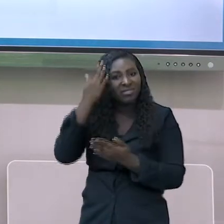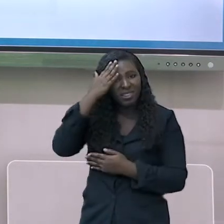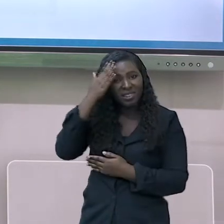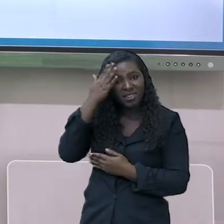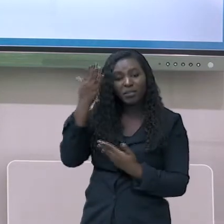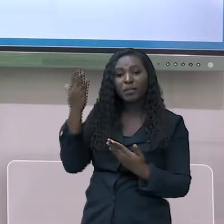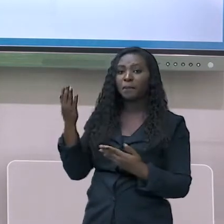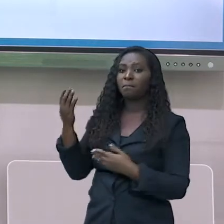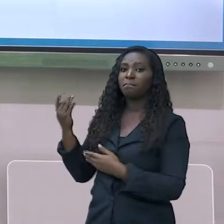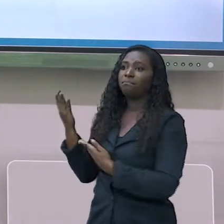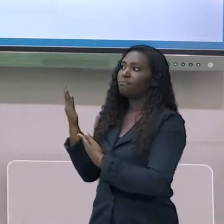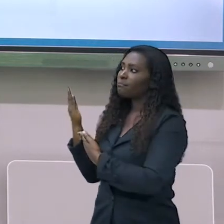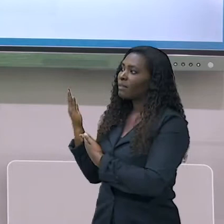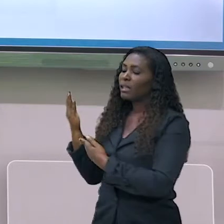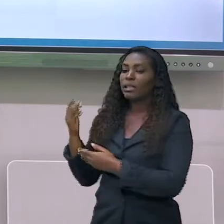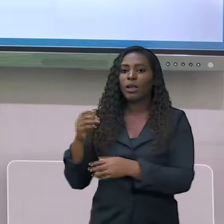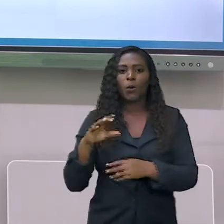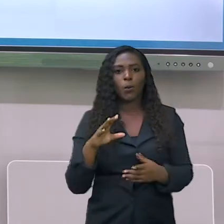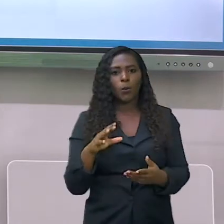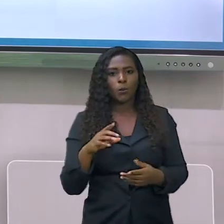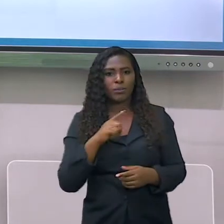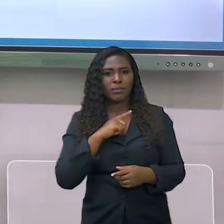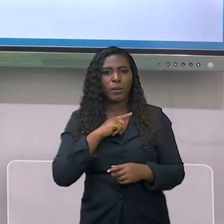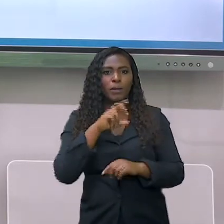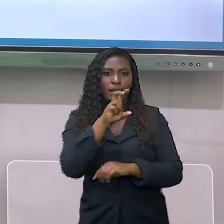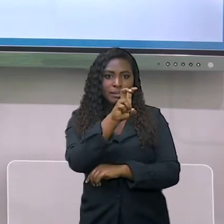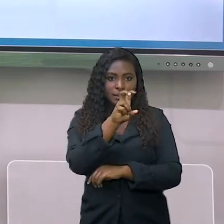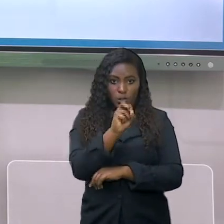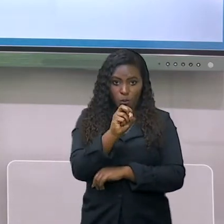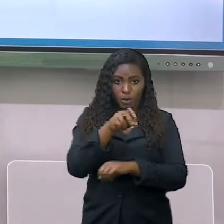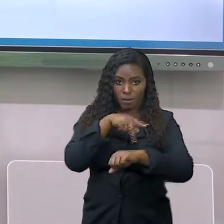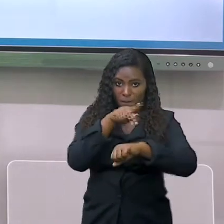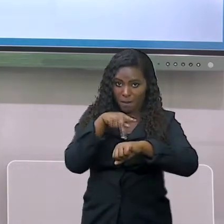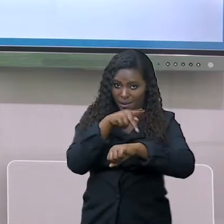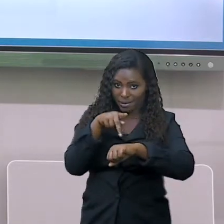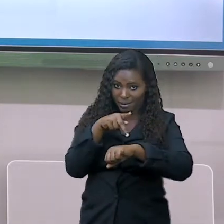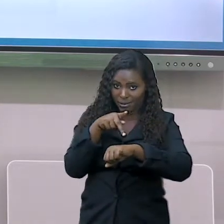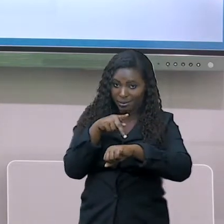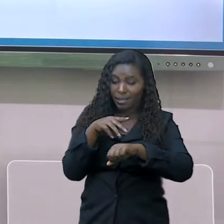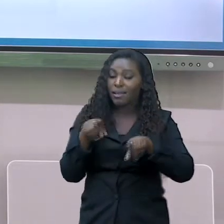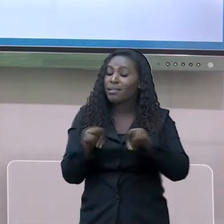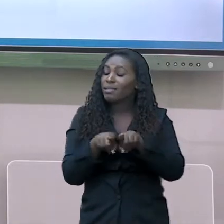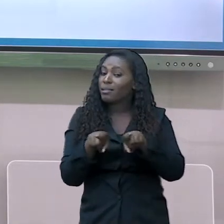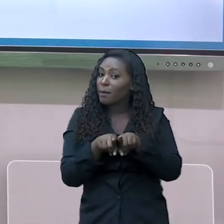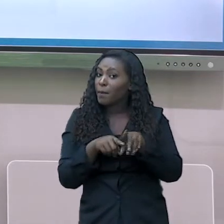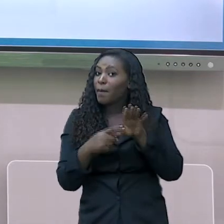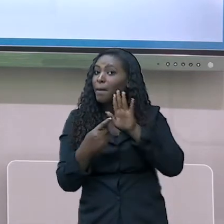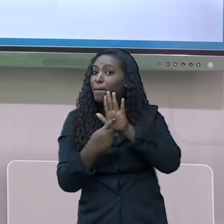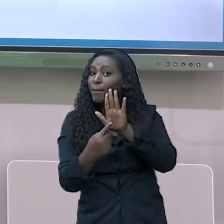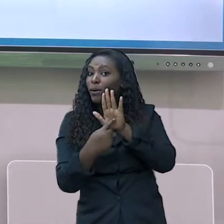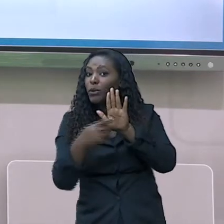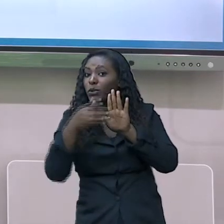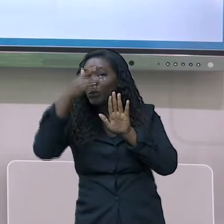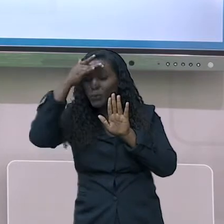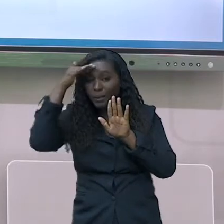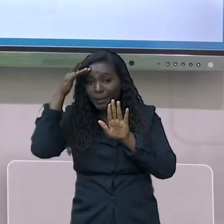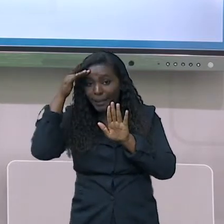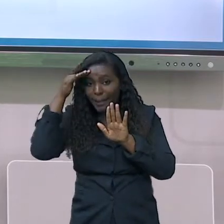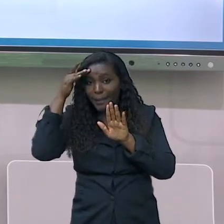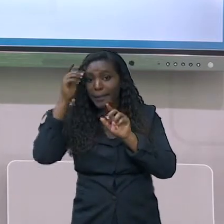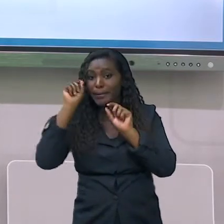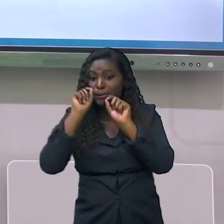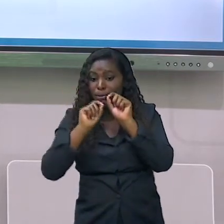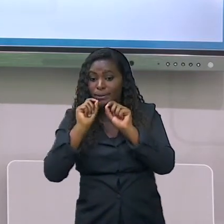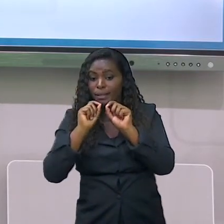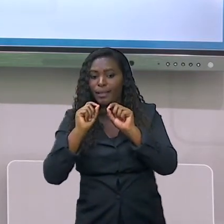50 países apresentando também as maiores densidades demográficas, número de habitantes por quilômetro